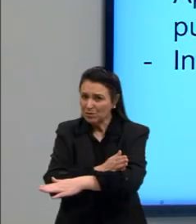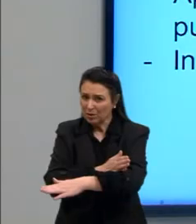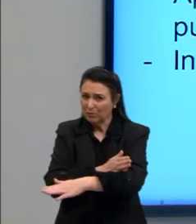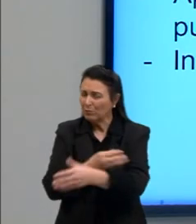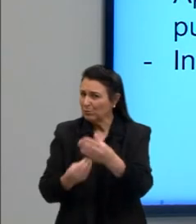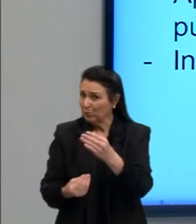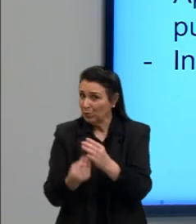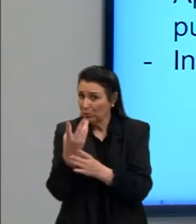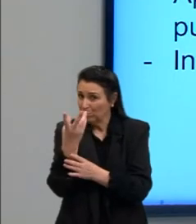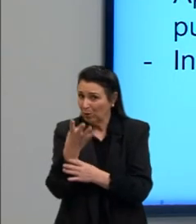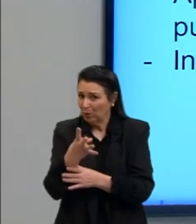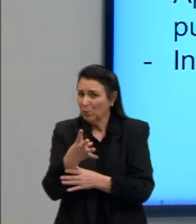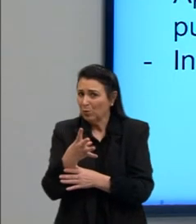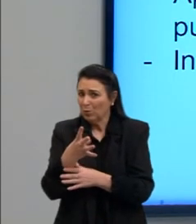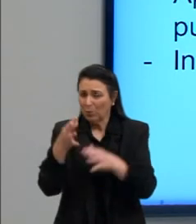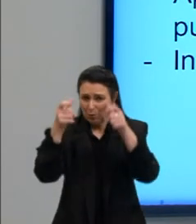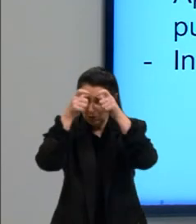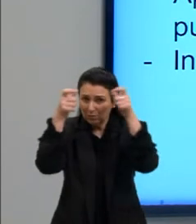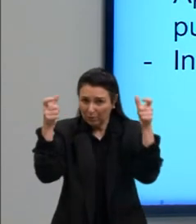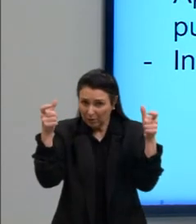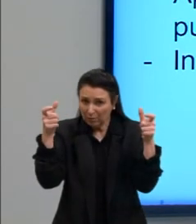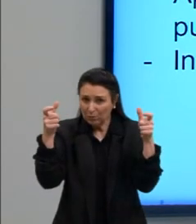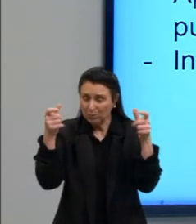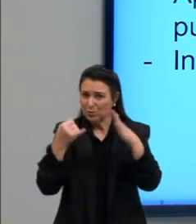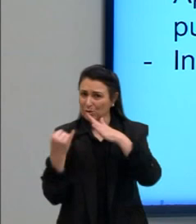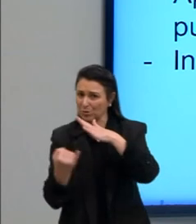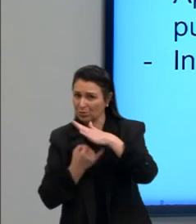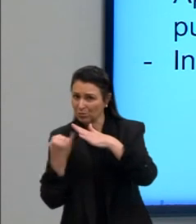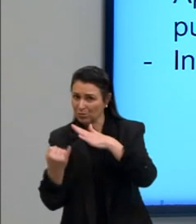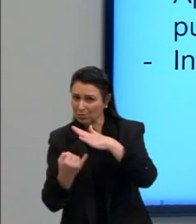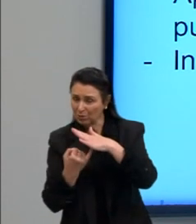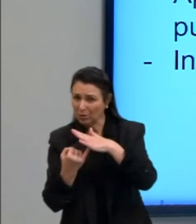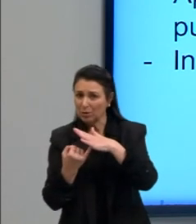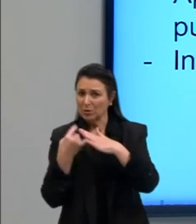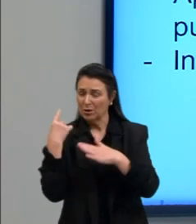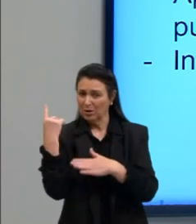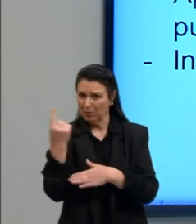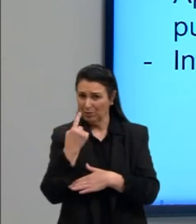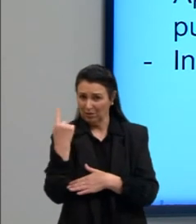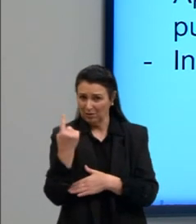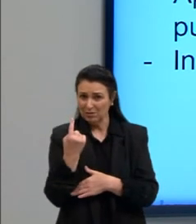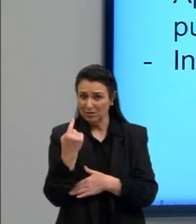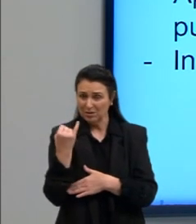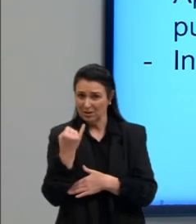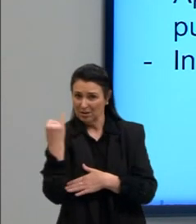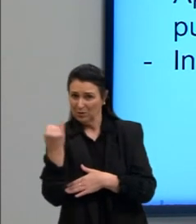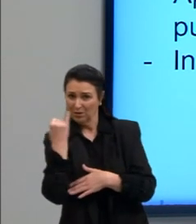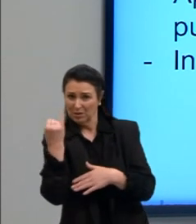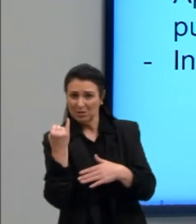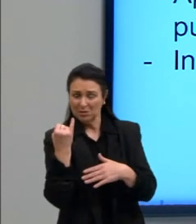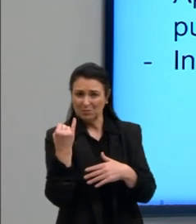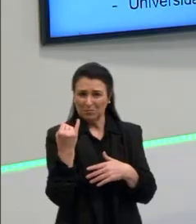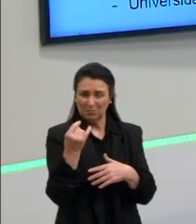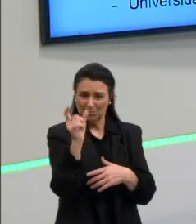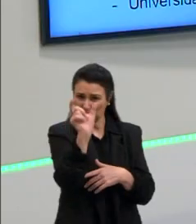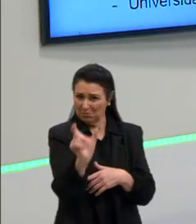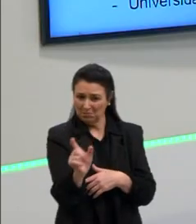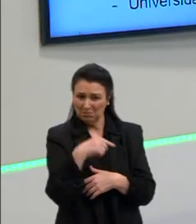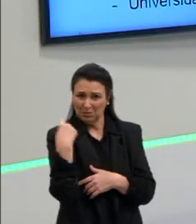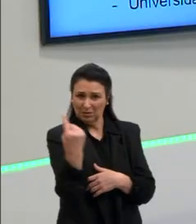conhecimento, de instituições importantes para nós? Então, acho que só o surgimento da universidade aí já coloca